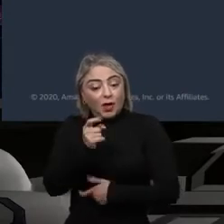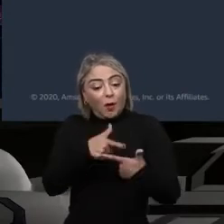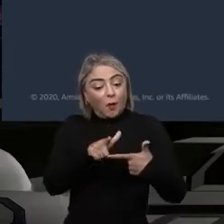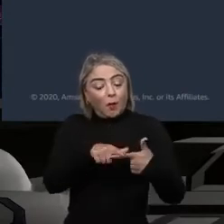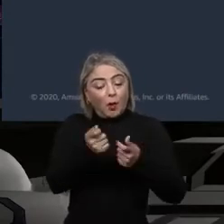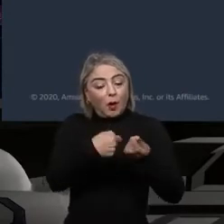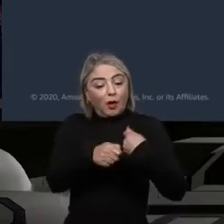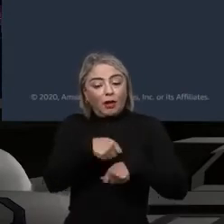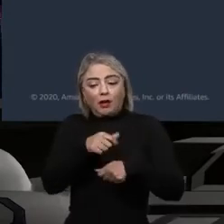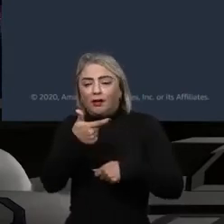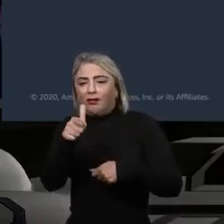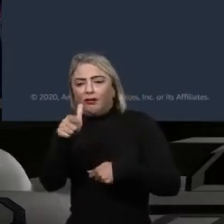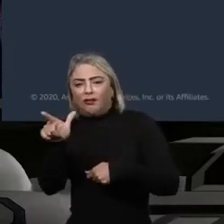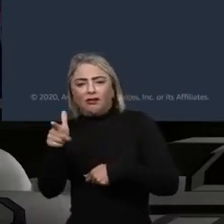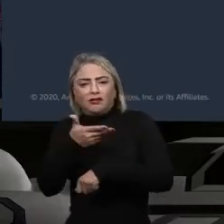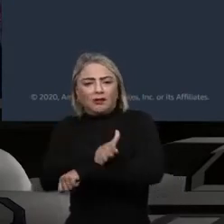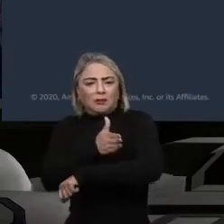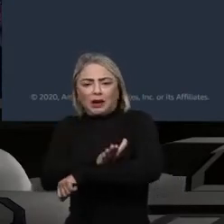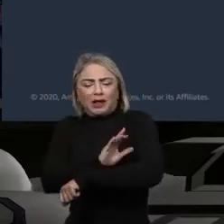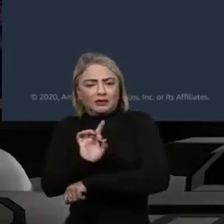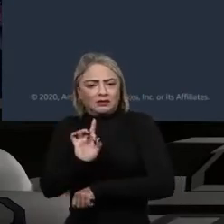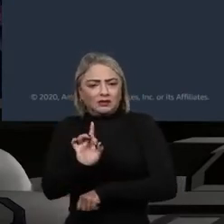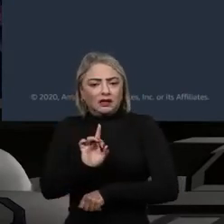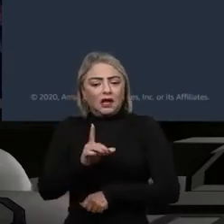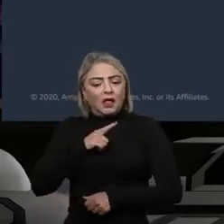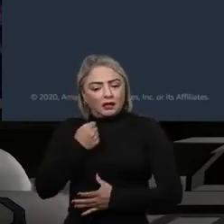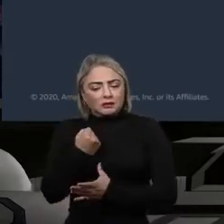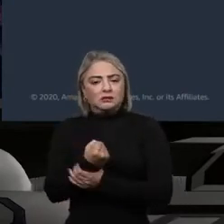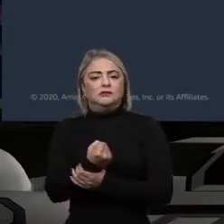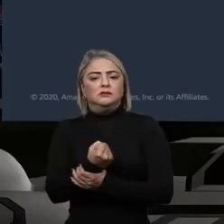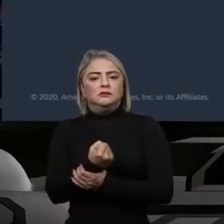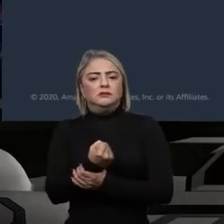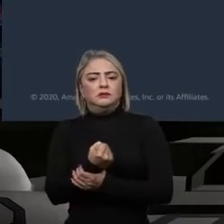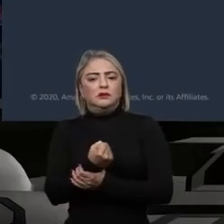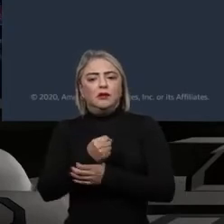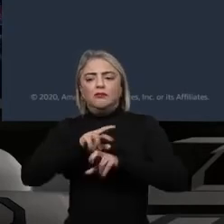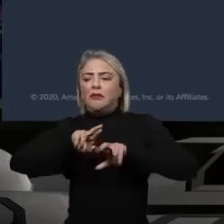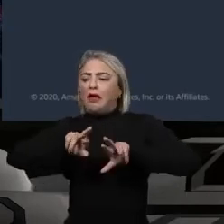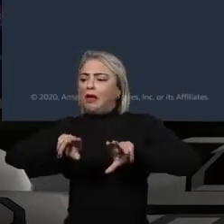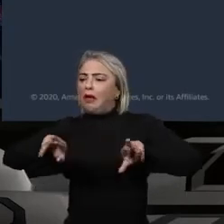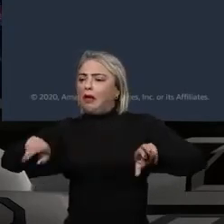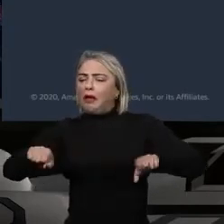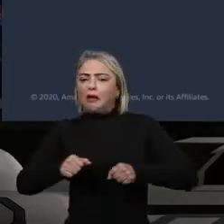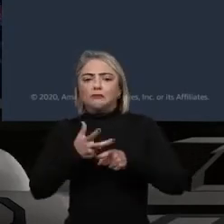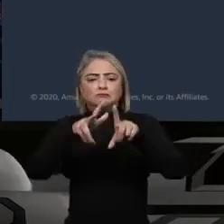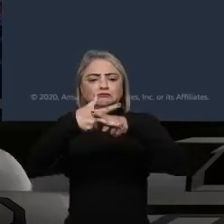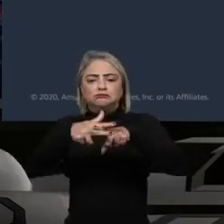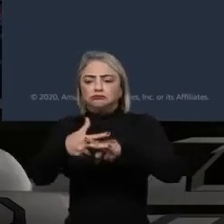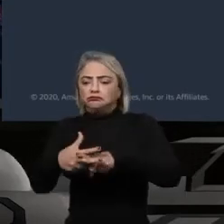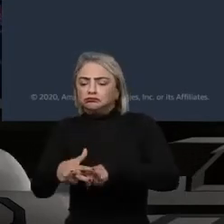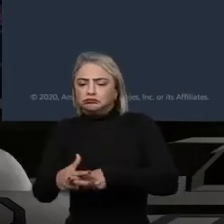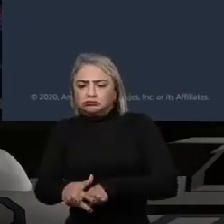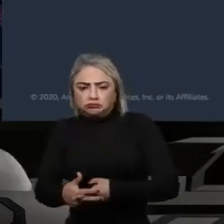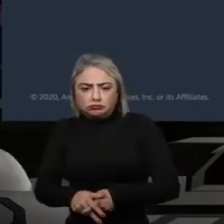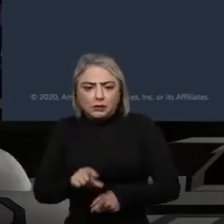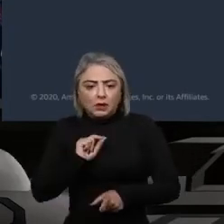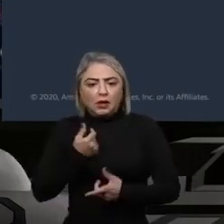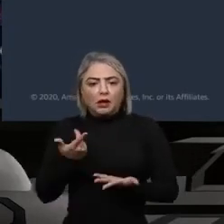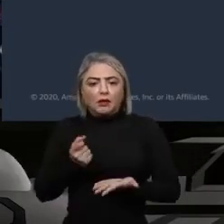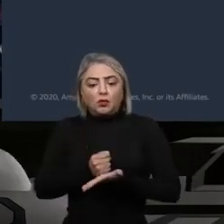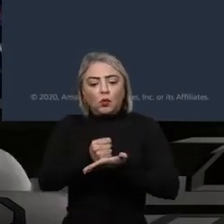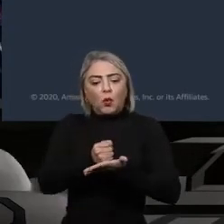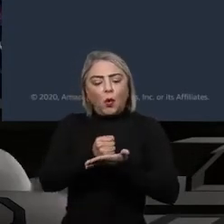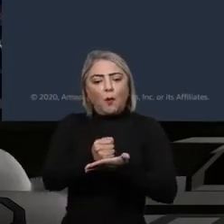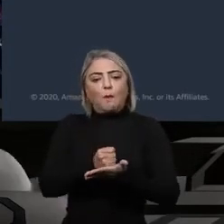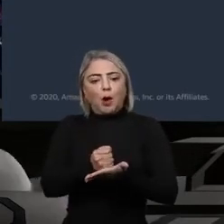não em questões operacionais. E ela te dá segurança com várias ferramentas e vários aparatos